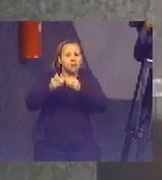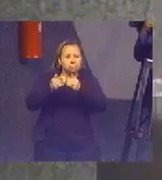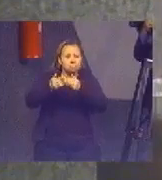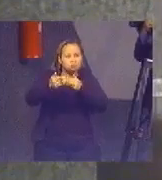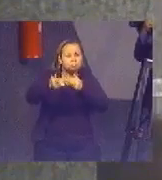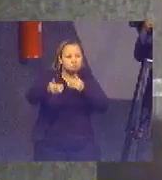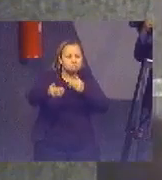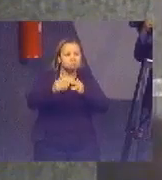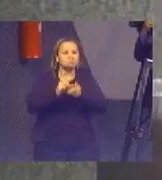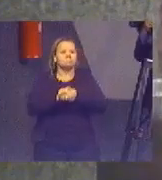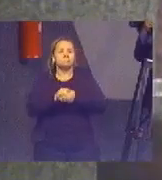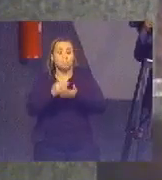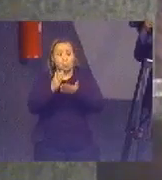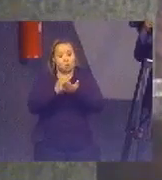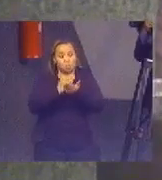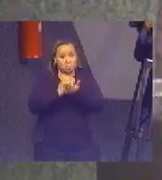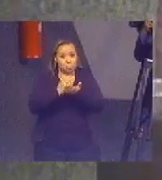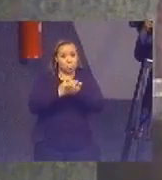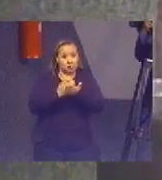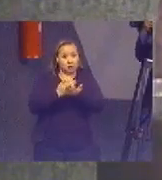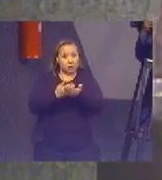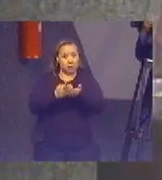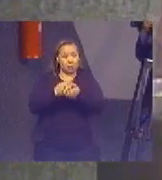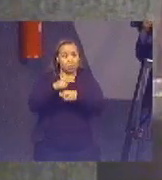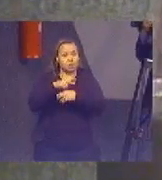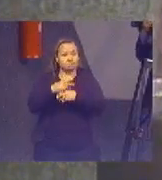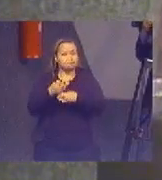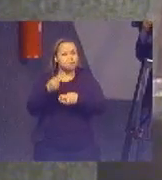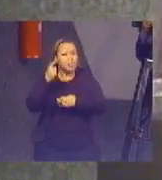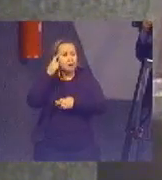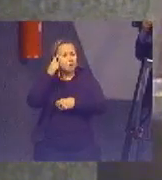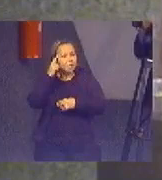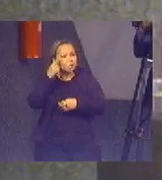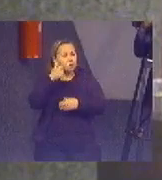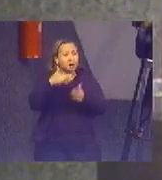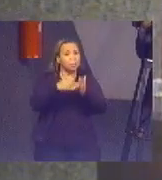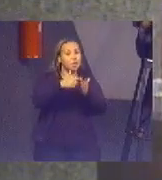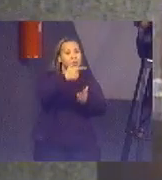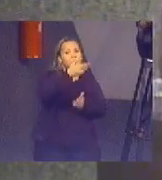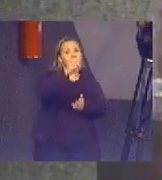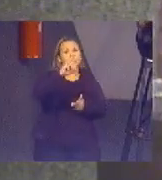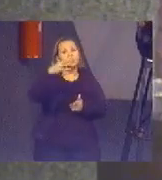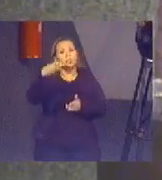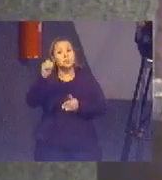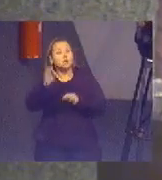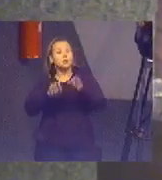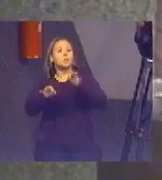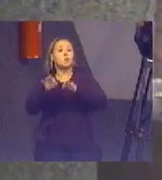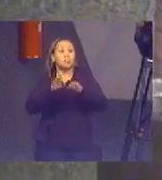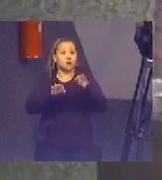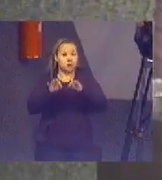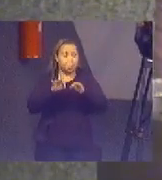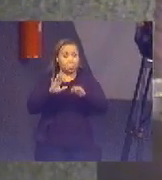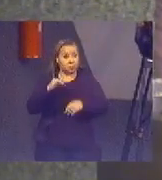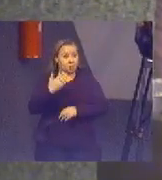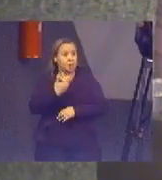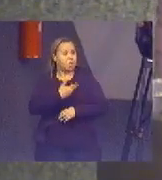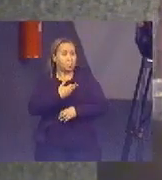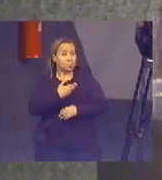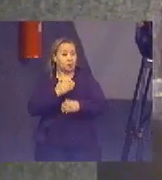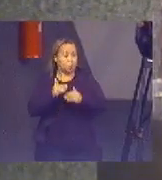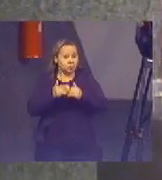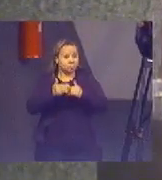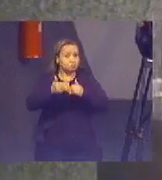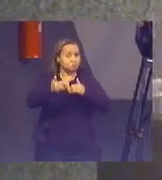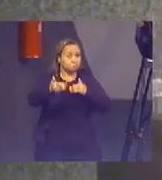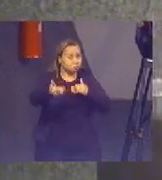prevê a sua implementação em 2030 e o nosso planejamento com maior duração é o